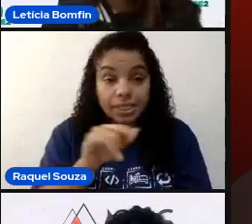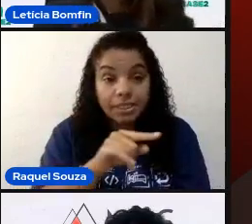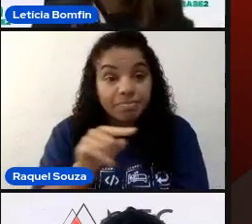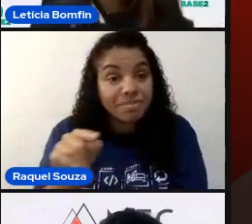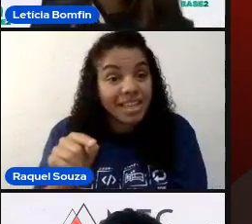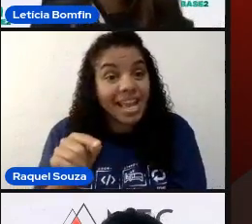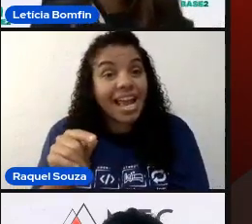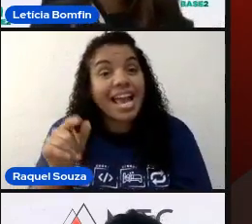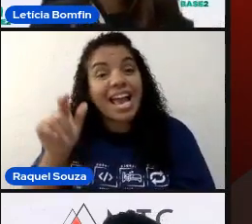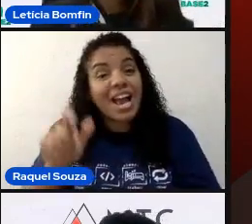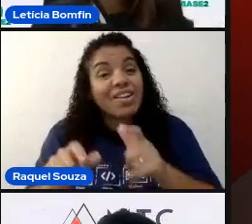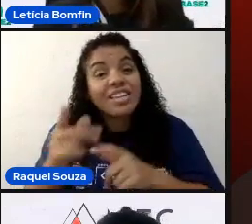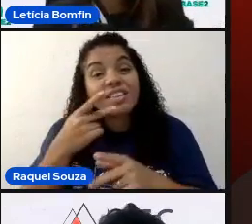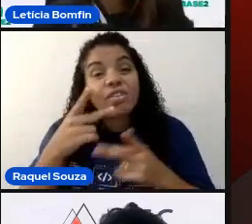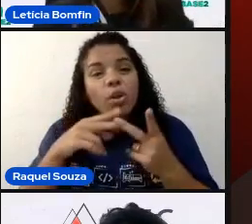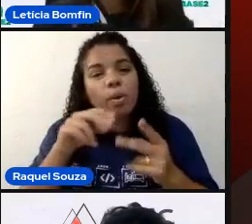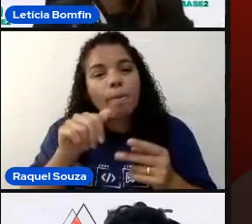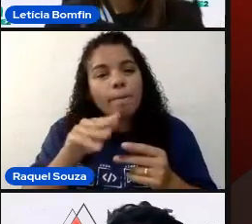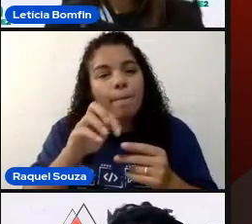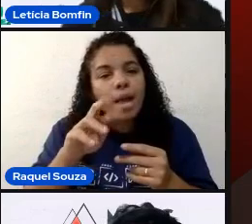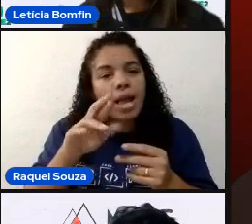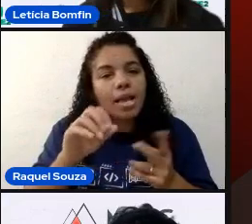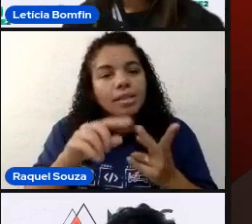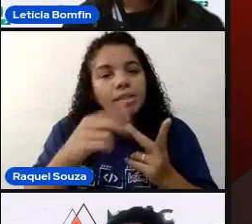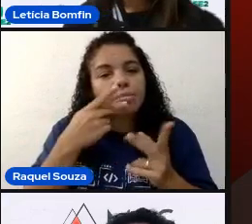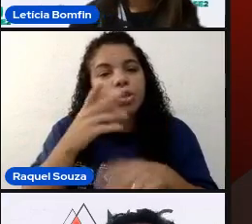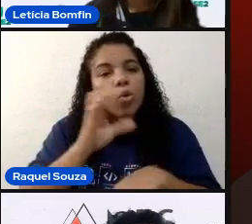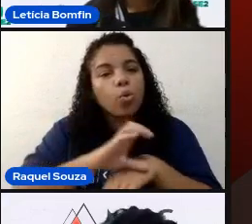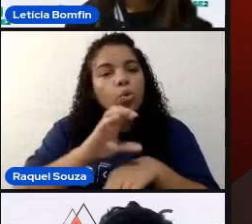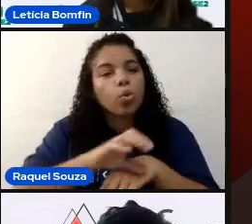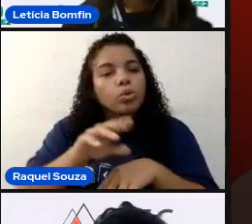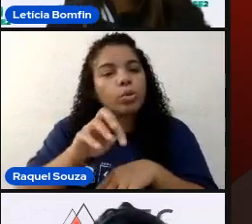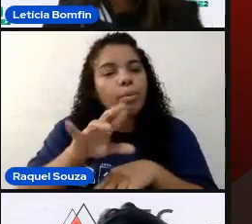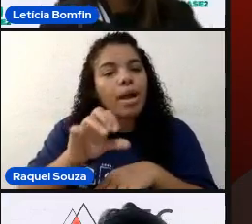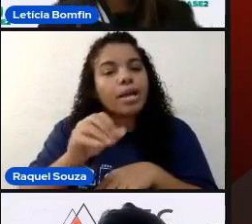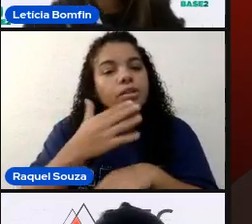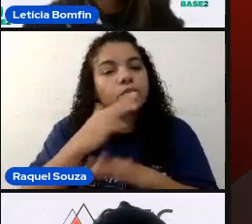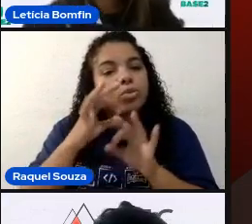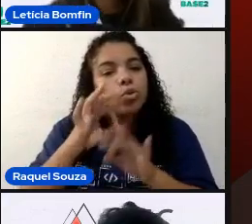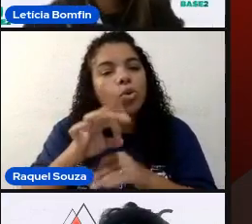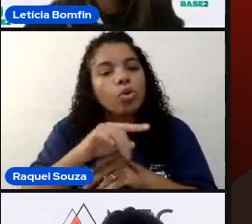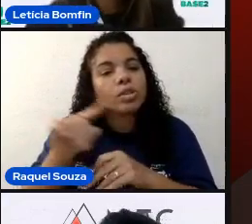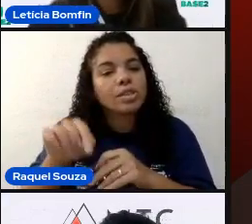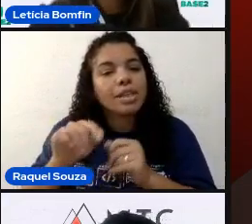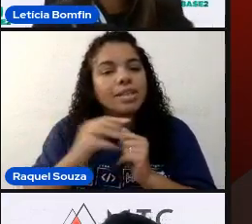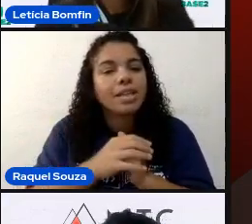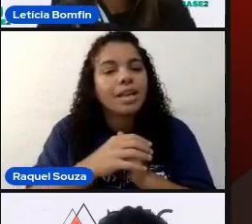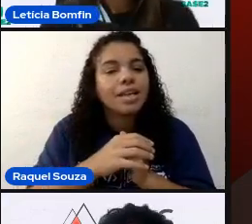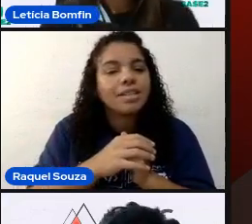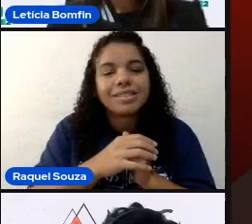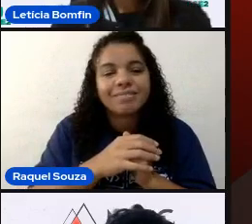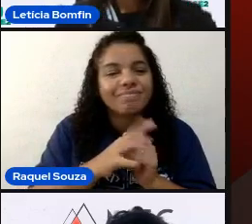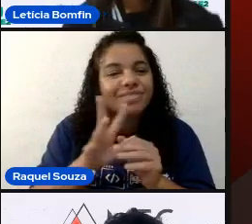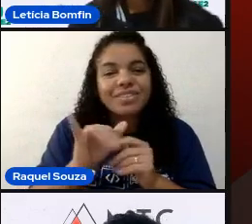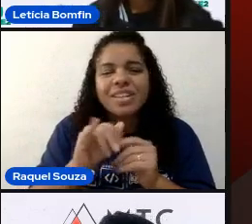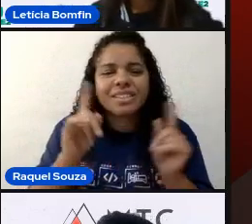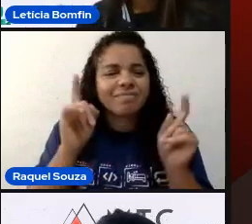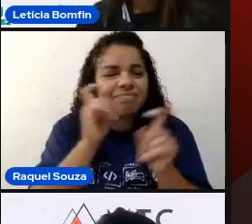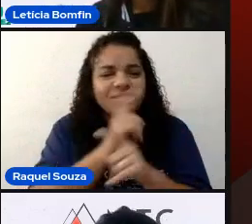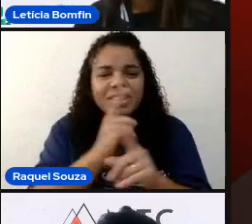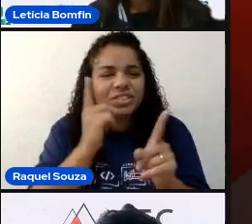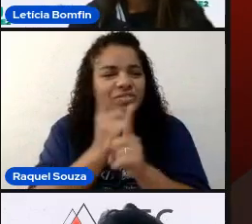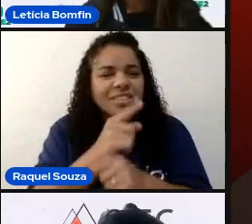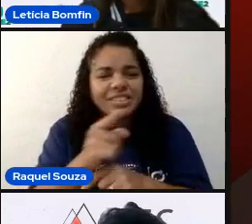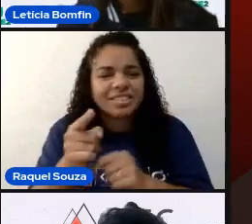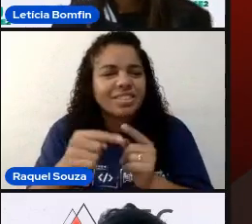Alguém comentou sobre o Maestro. Se você perguntar curso sobre o Maestro, com certeza, assim, vai ser muito difícil de achar. Eu